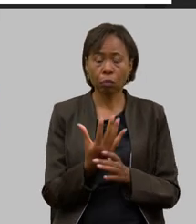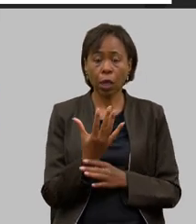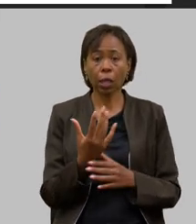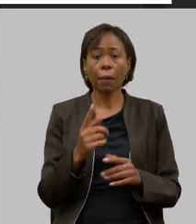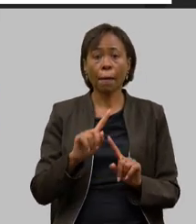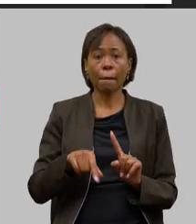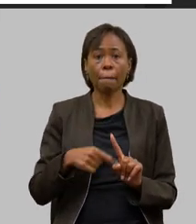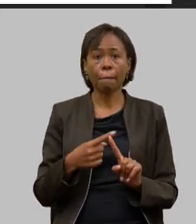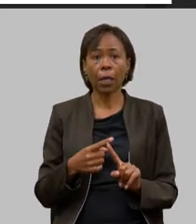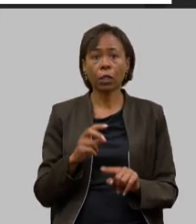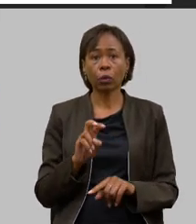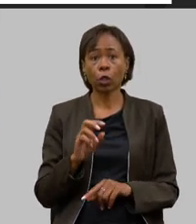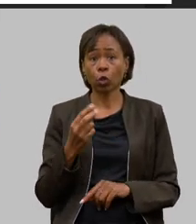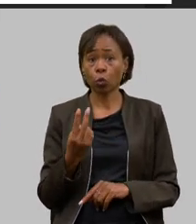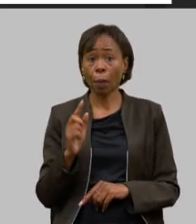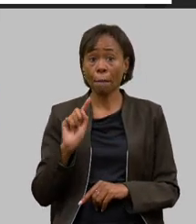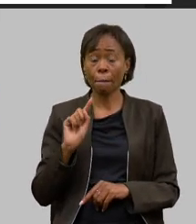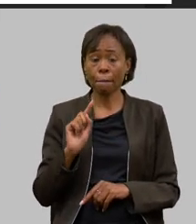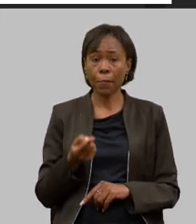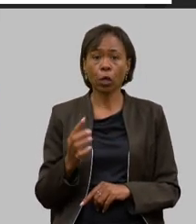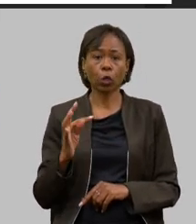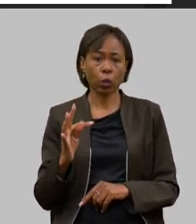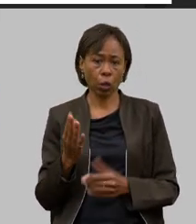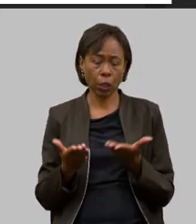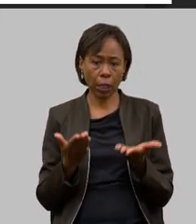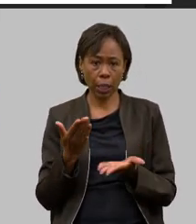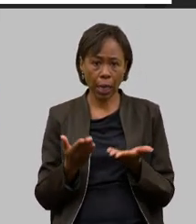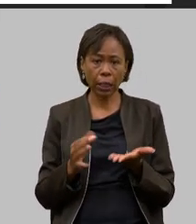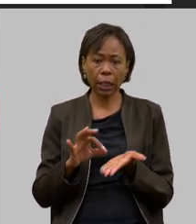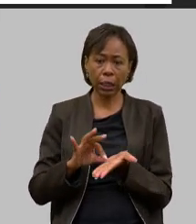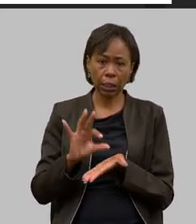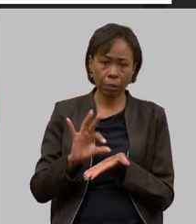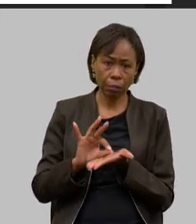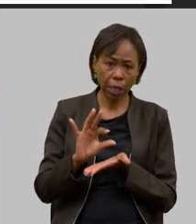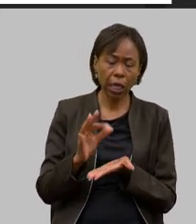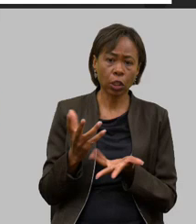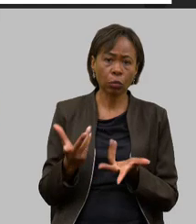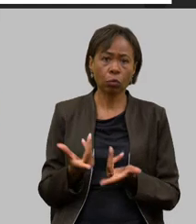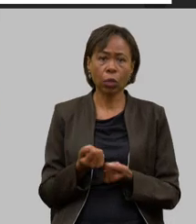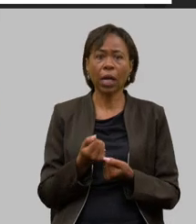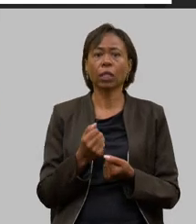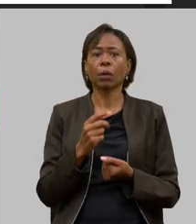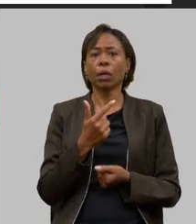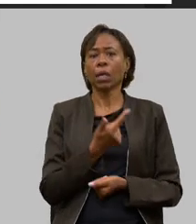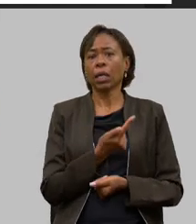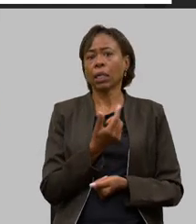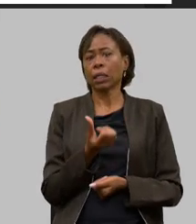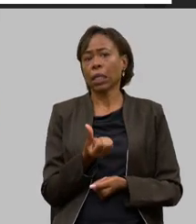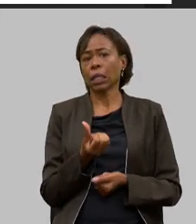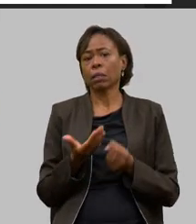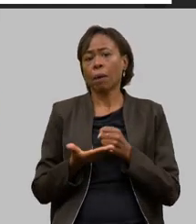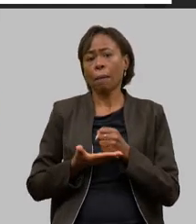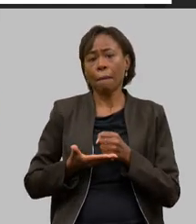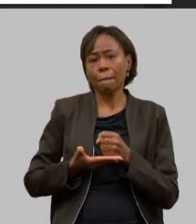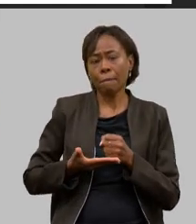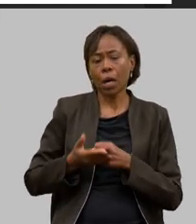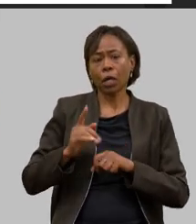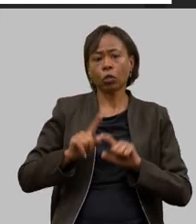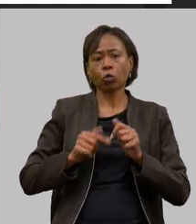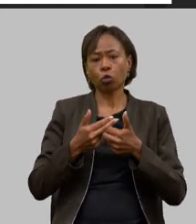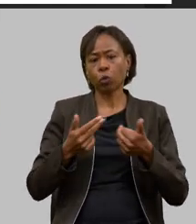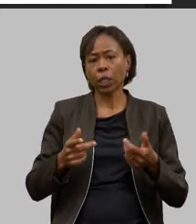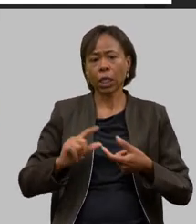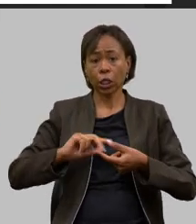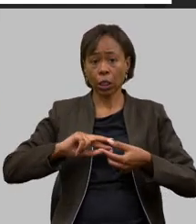de sementes de qualidade superior 79 matrizes de genética superior eu gostaria de frisar aqui o vinho